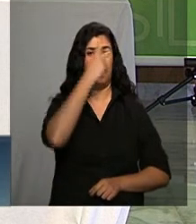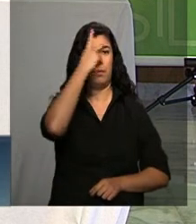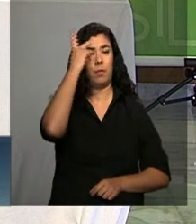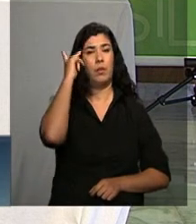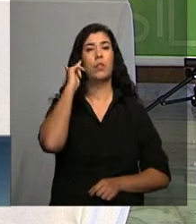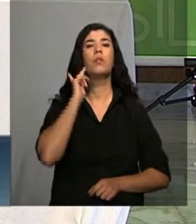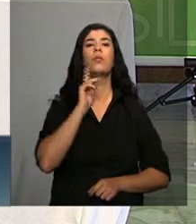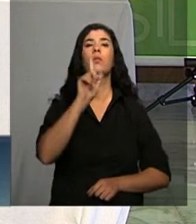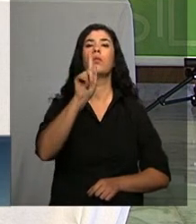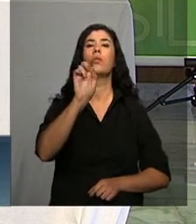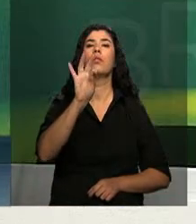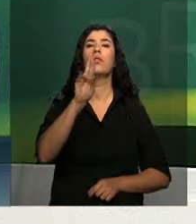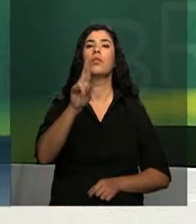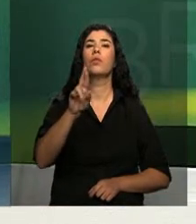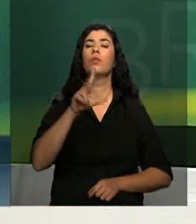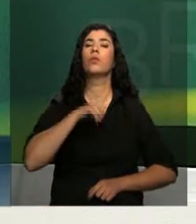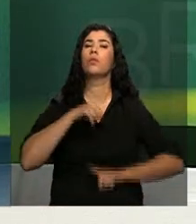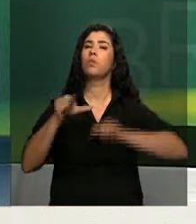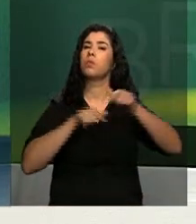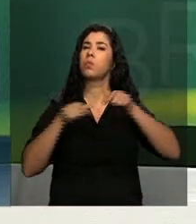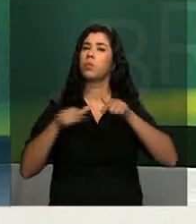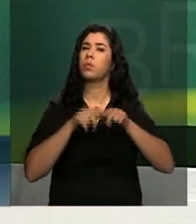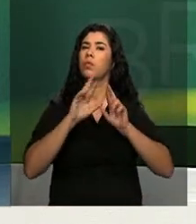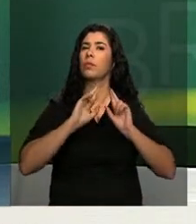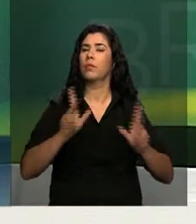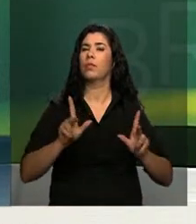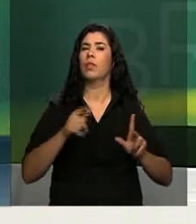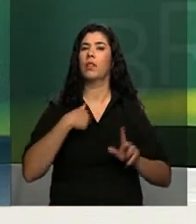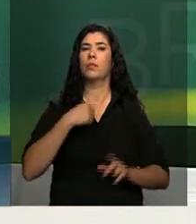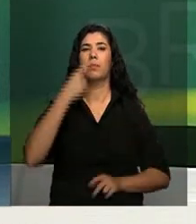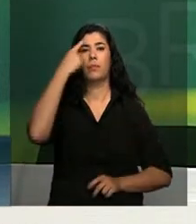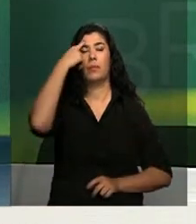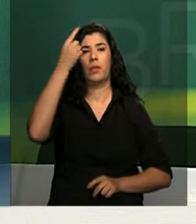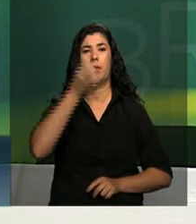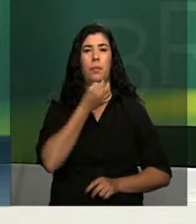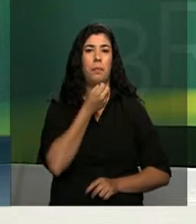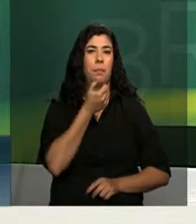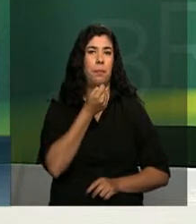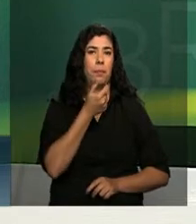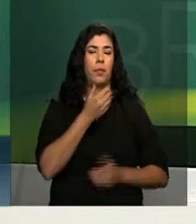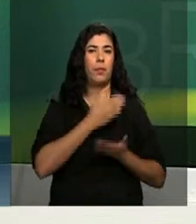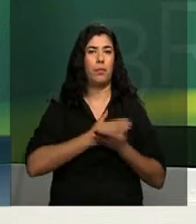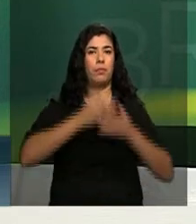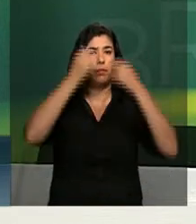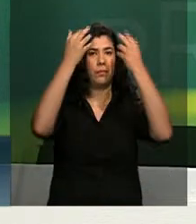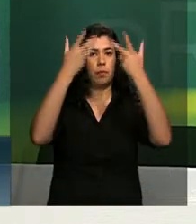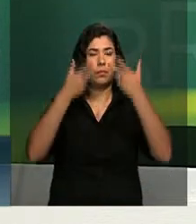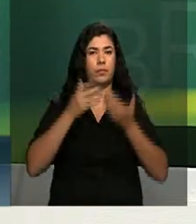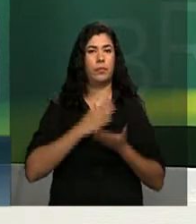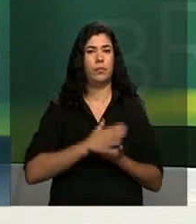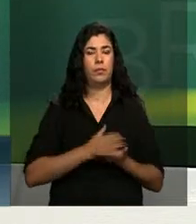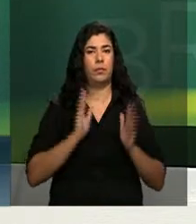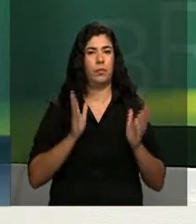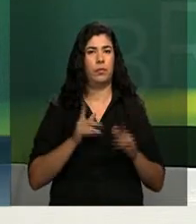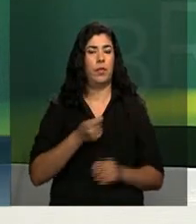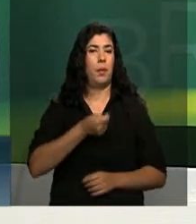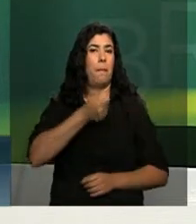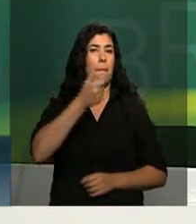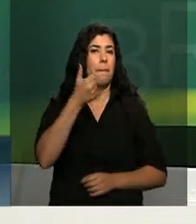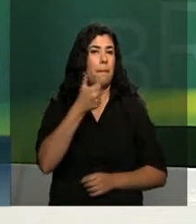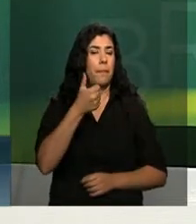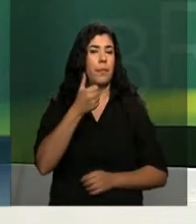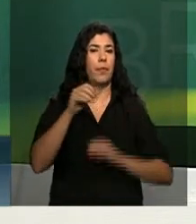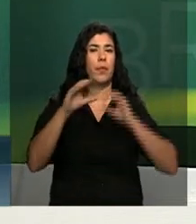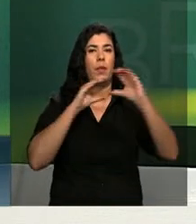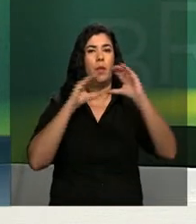uma forma de organizar as suas ações. Eu tenho uma concepção, que eu falei um pouco na minha fala inicial. Primeiro, a comunicação do governo,